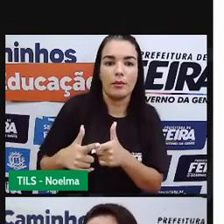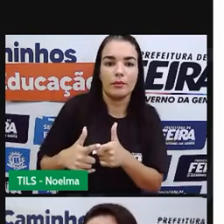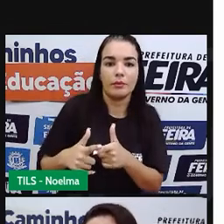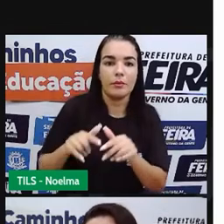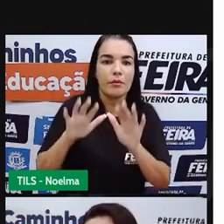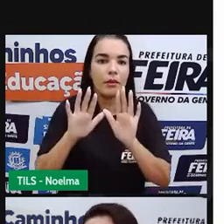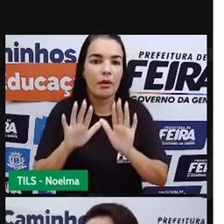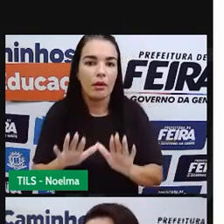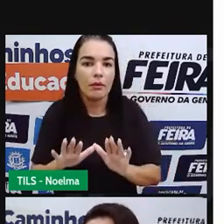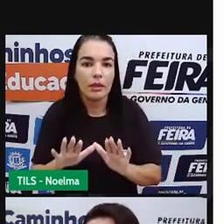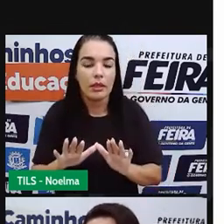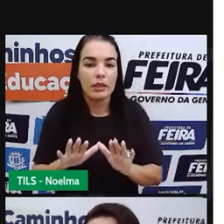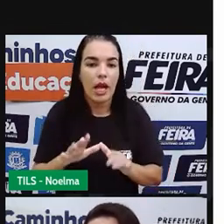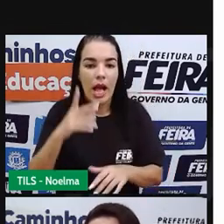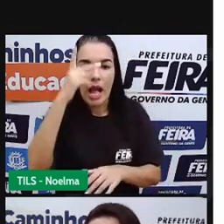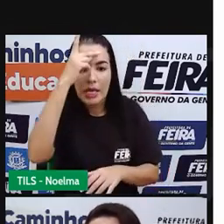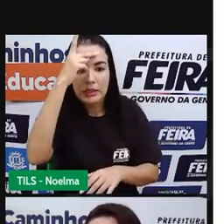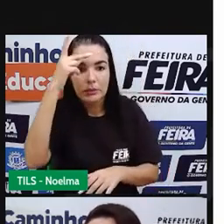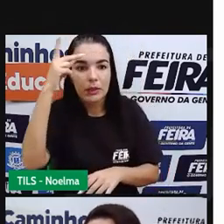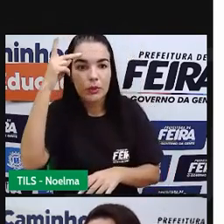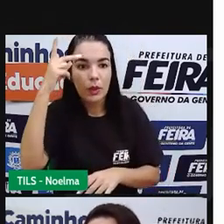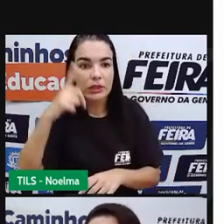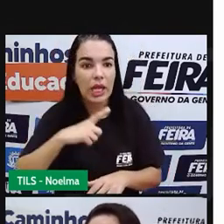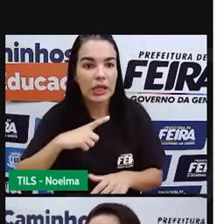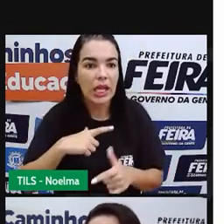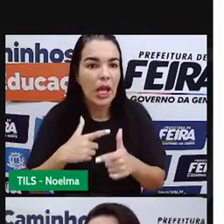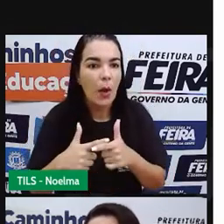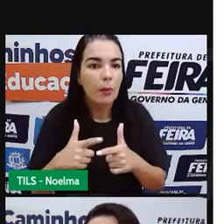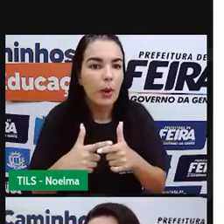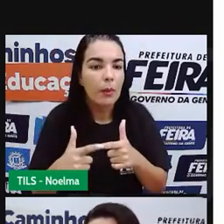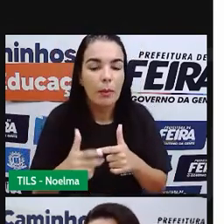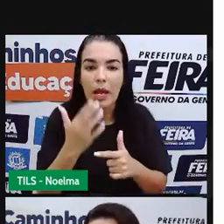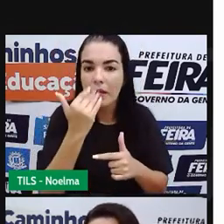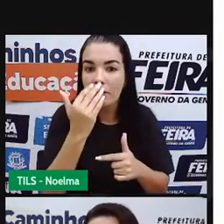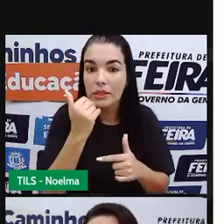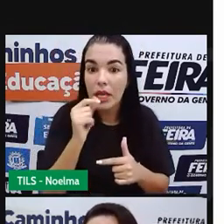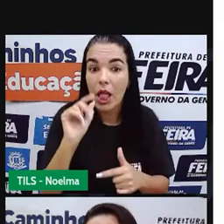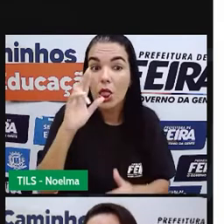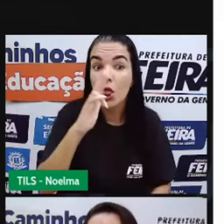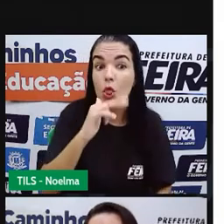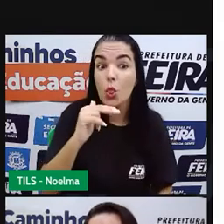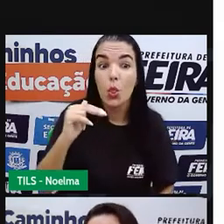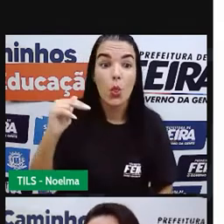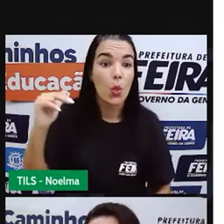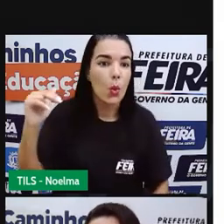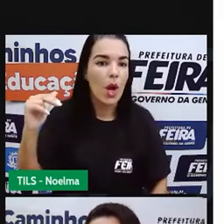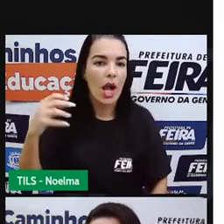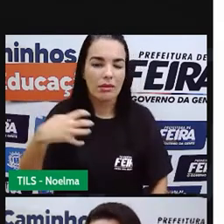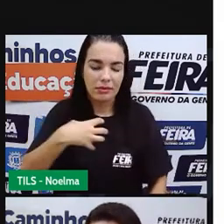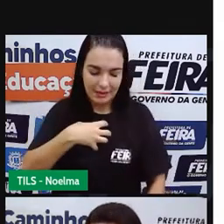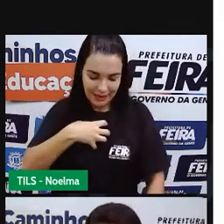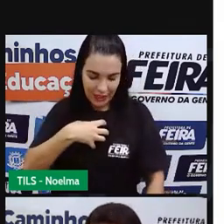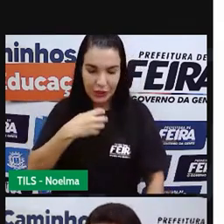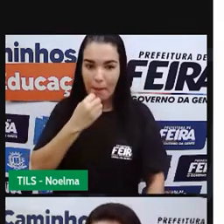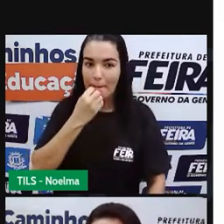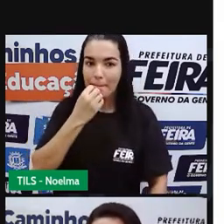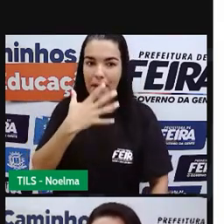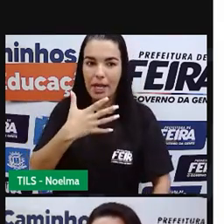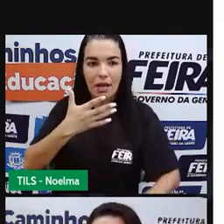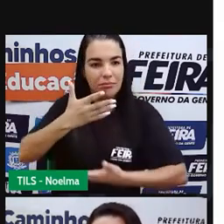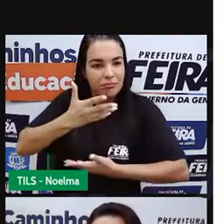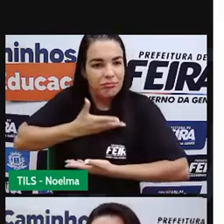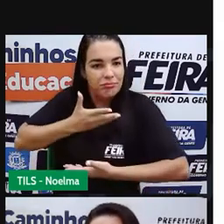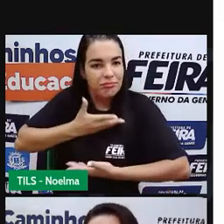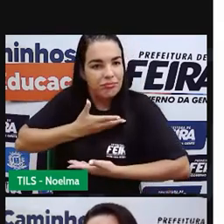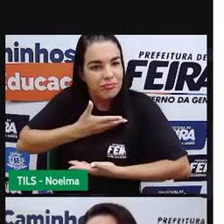distúrbios alimentares, elas nunca estão satisfeitas aí com a sua aparência. E aí